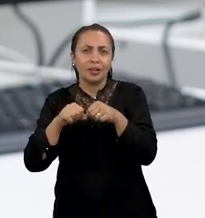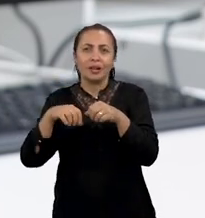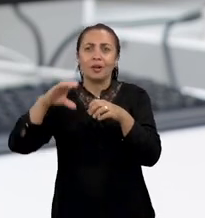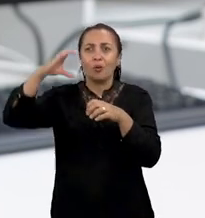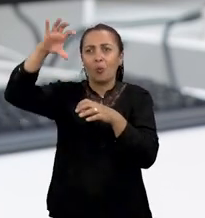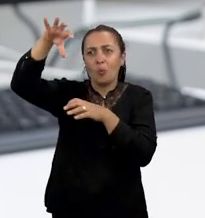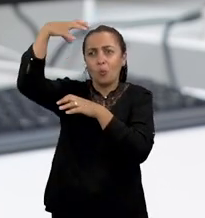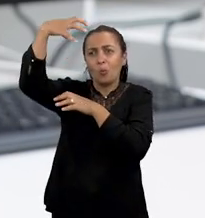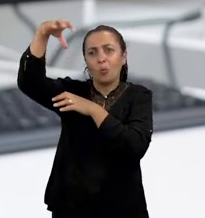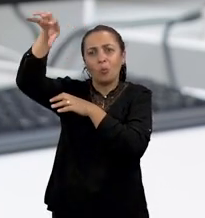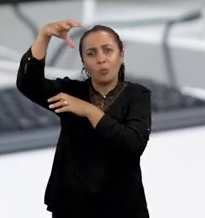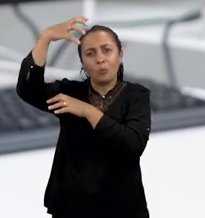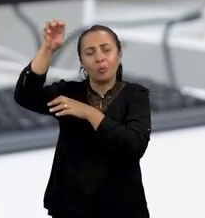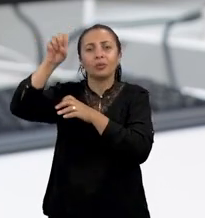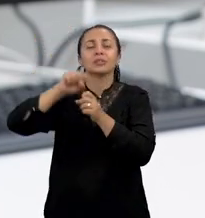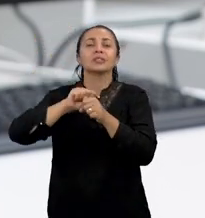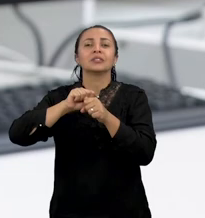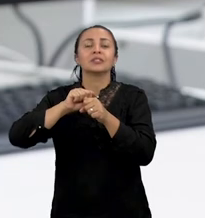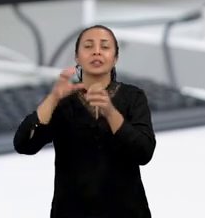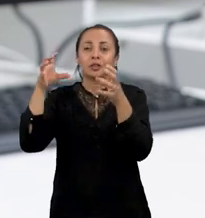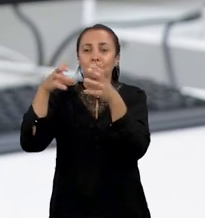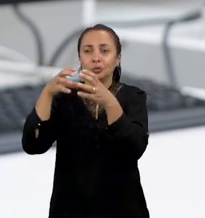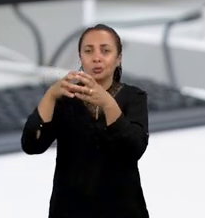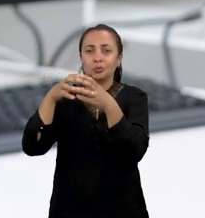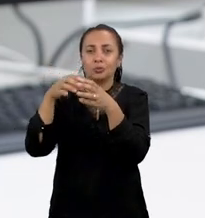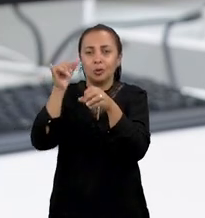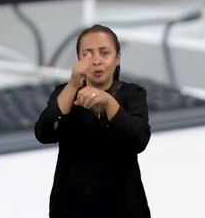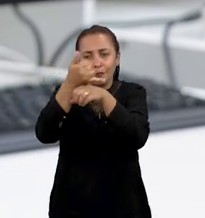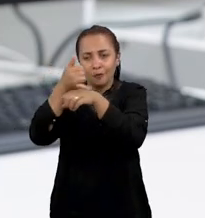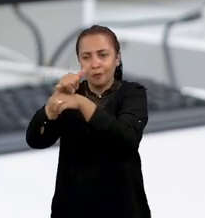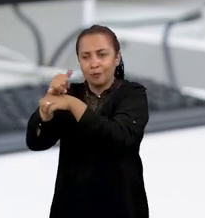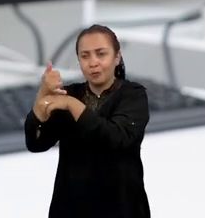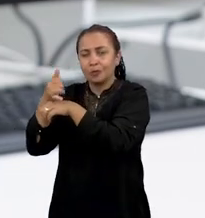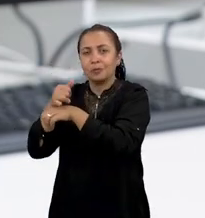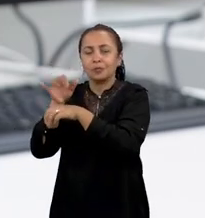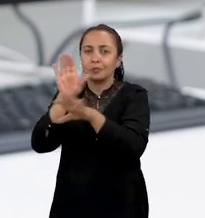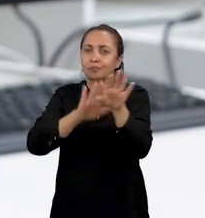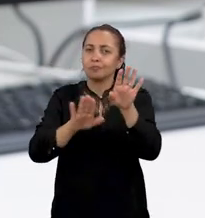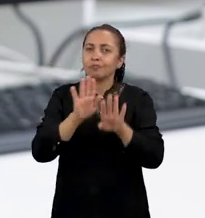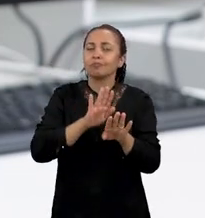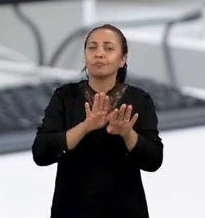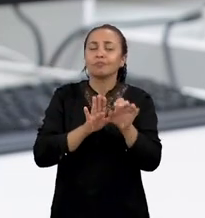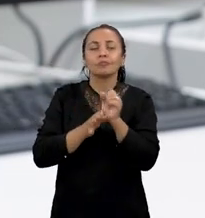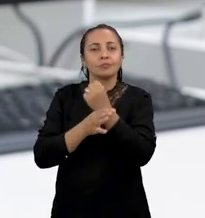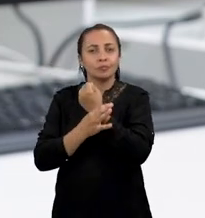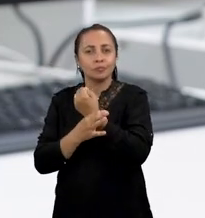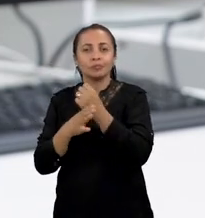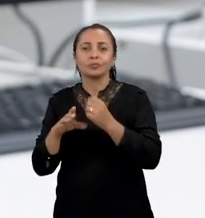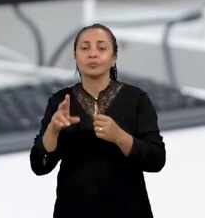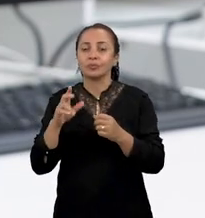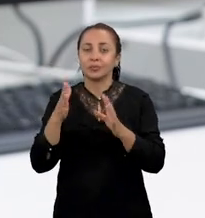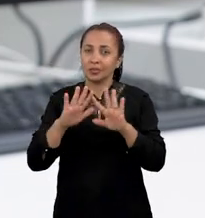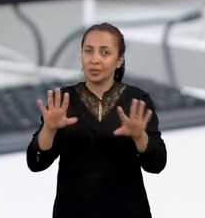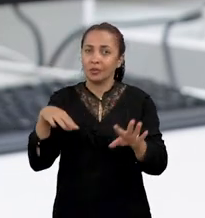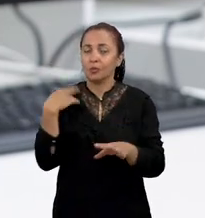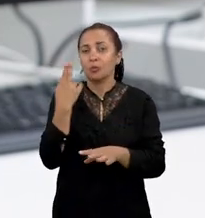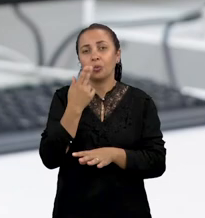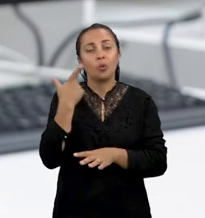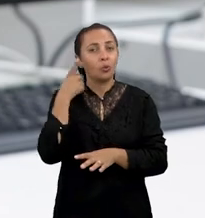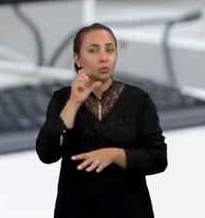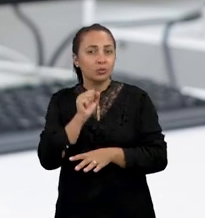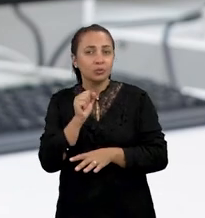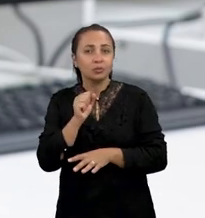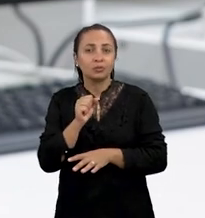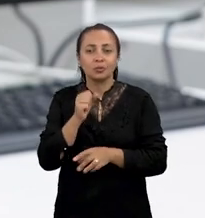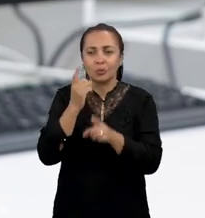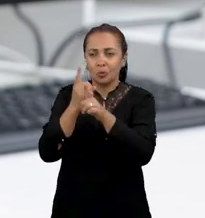mesmo em um drone e em estações de vídeo monitoramento. Com isso, nós conseguiremos detectar os